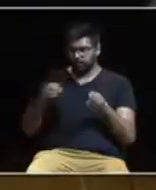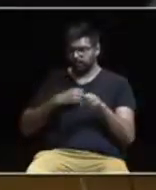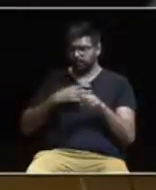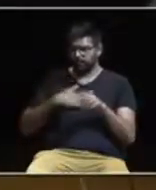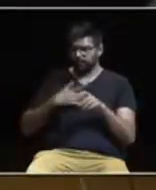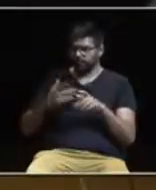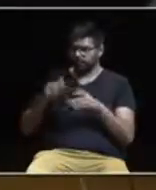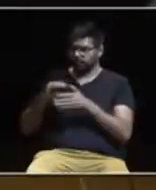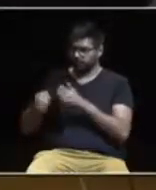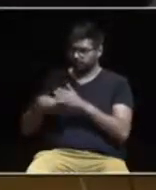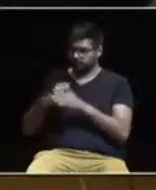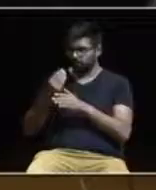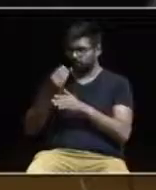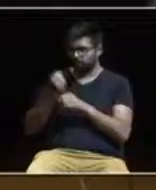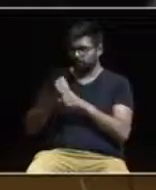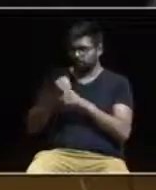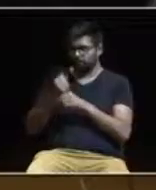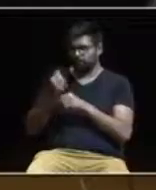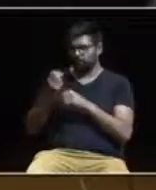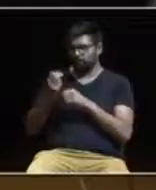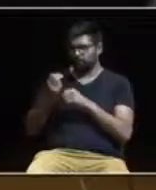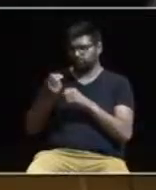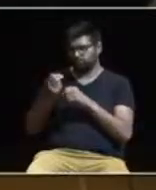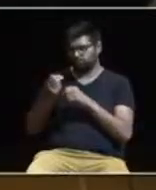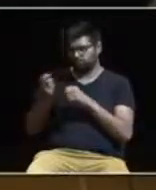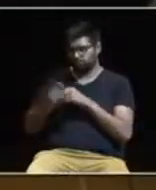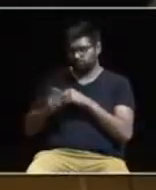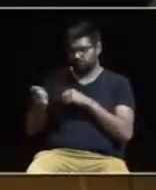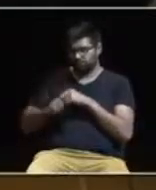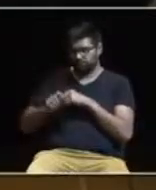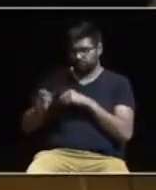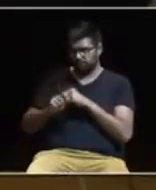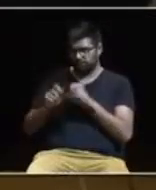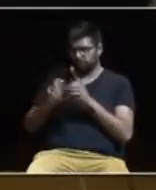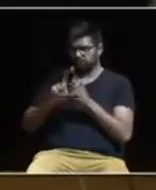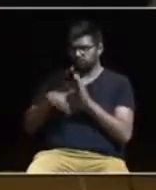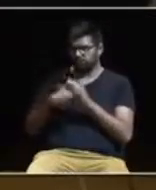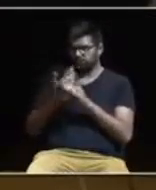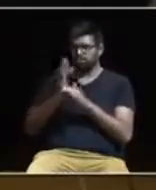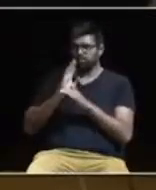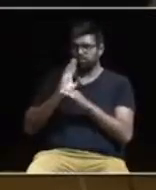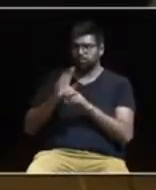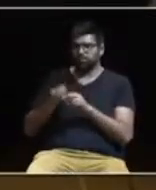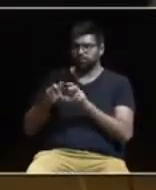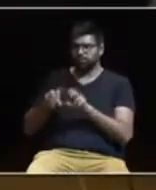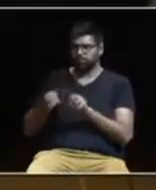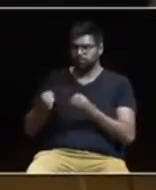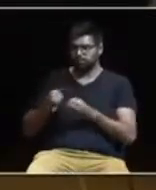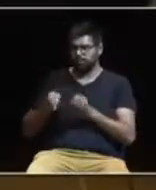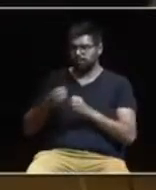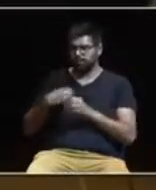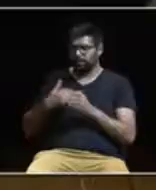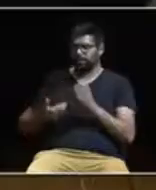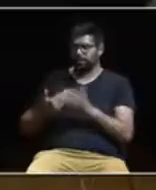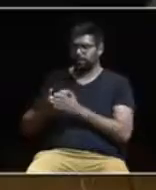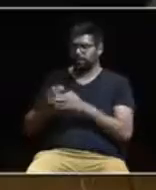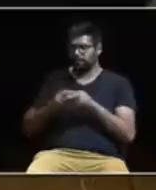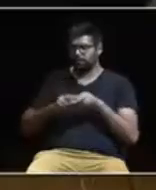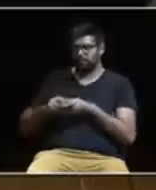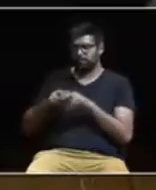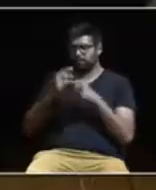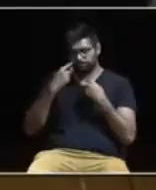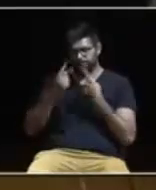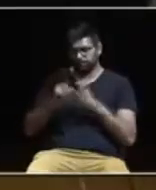realizado obras durante vários meses sem apresentar o projeto de descontaminação e sem apresentar os resultados das